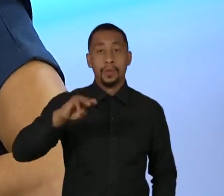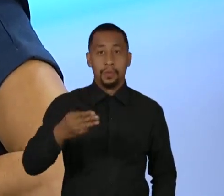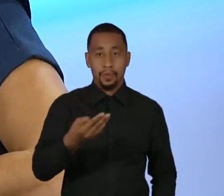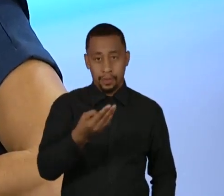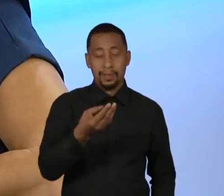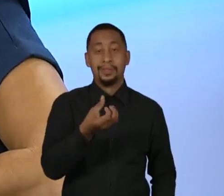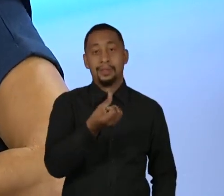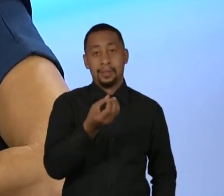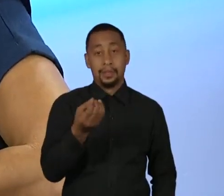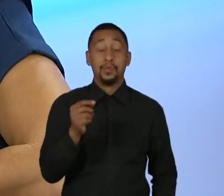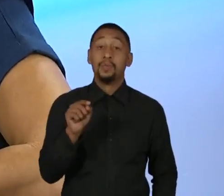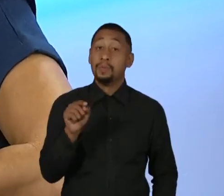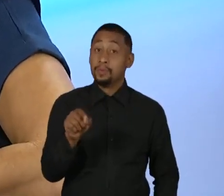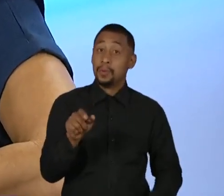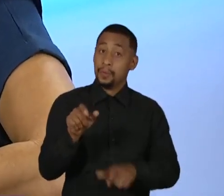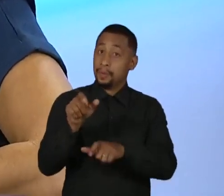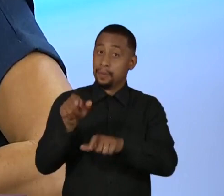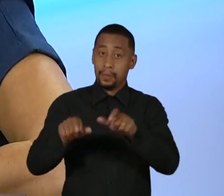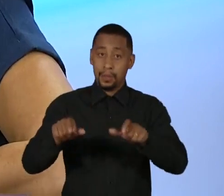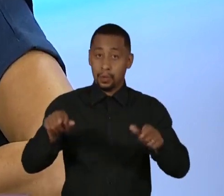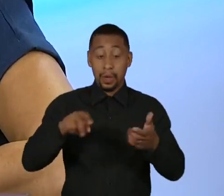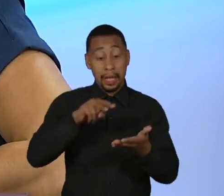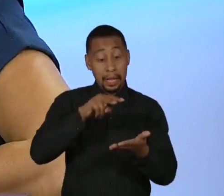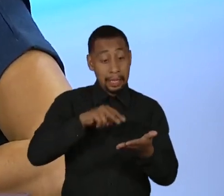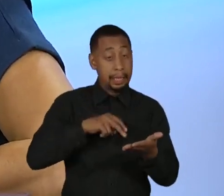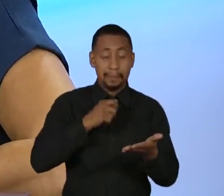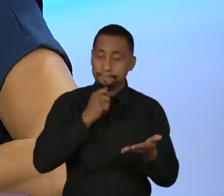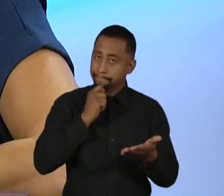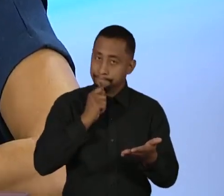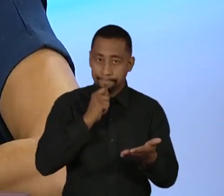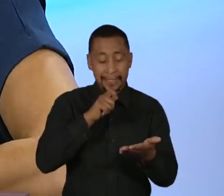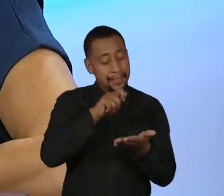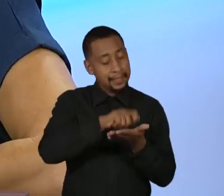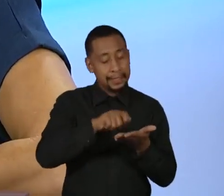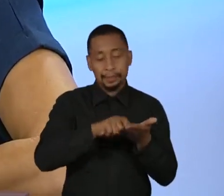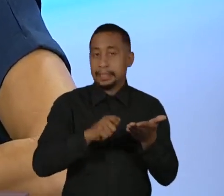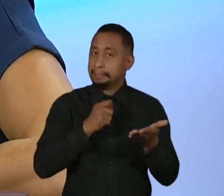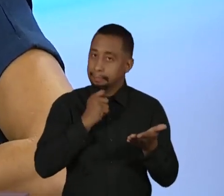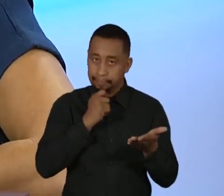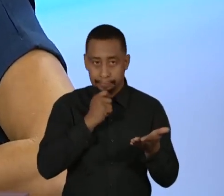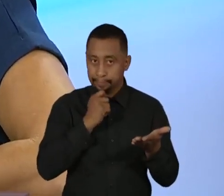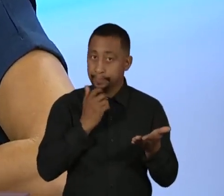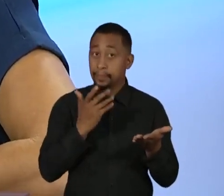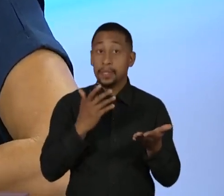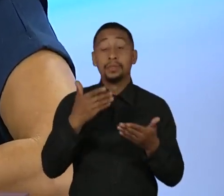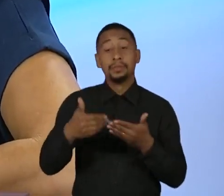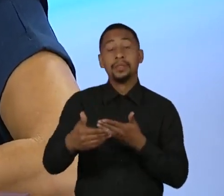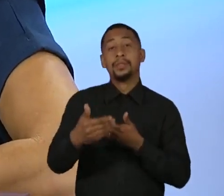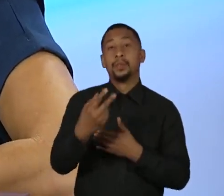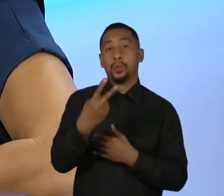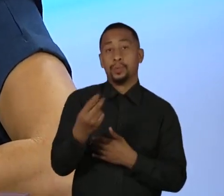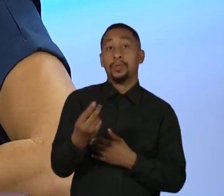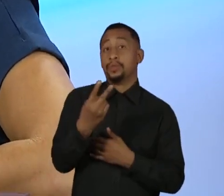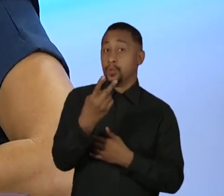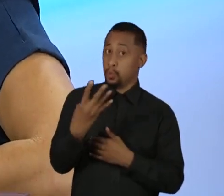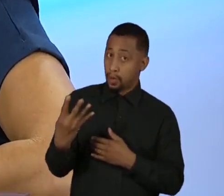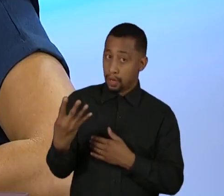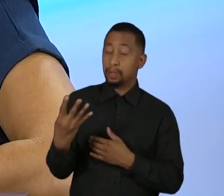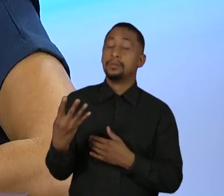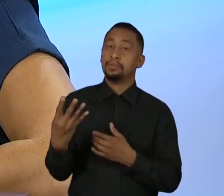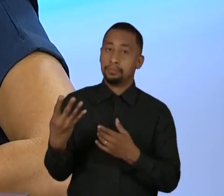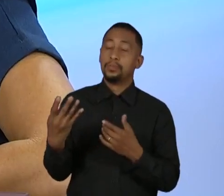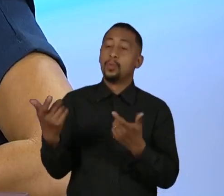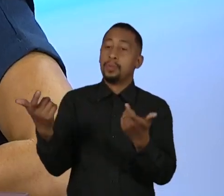ou mais que são analfabetas no Brasil. Pelo Plano Nacional de Educação, a meta seria em 2024 a gente erradicar o